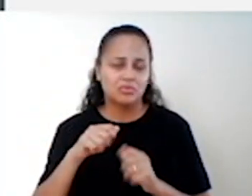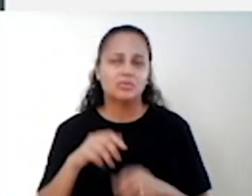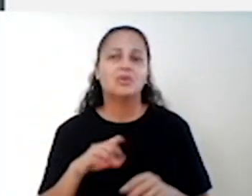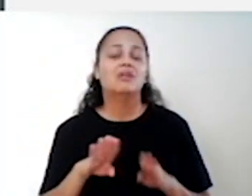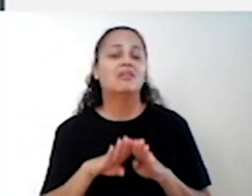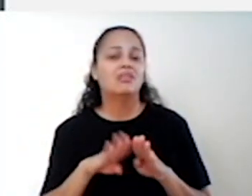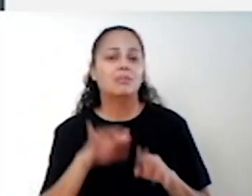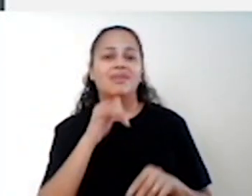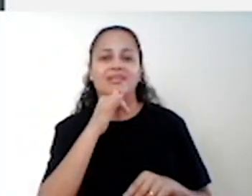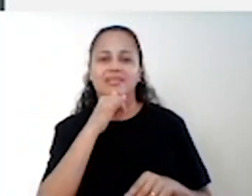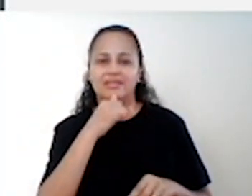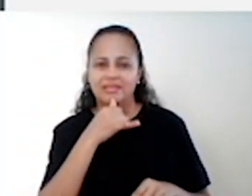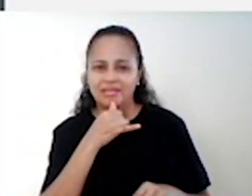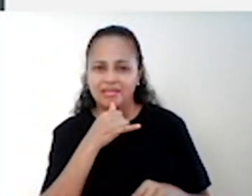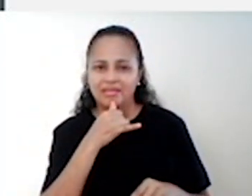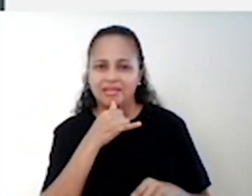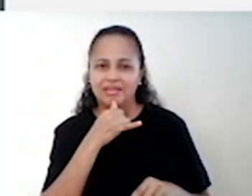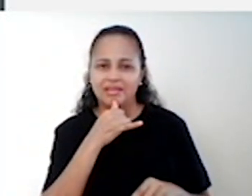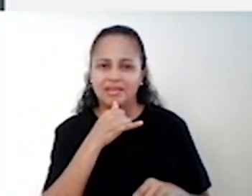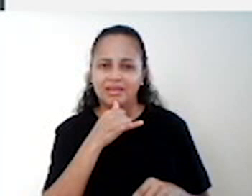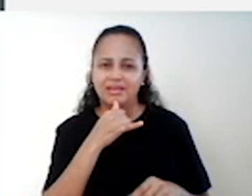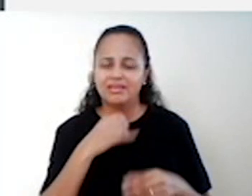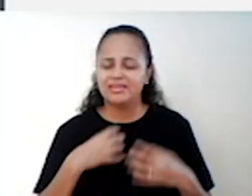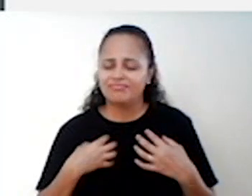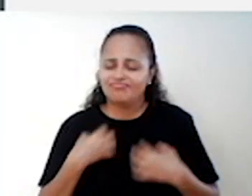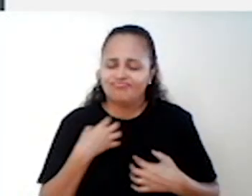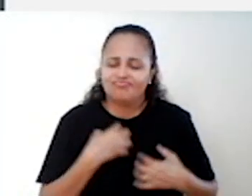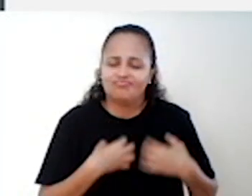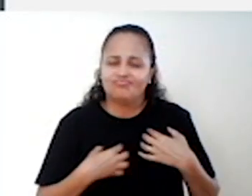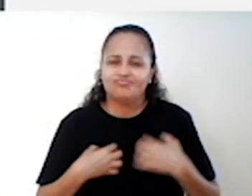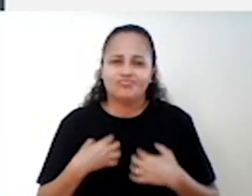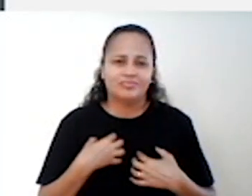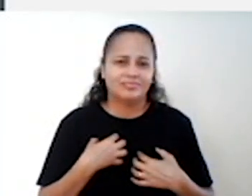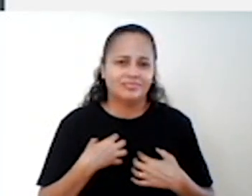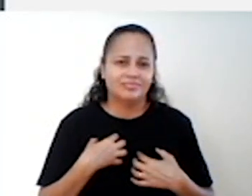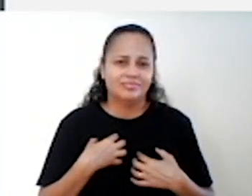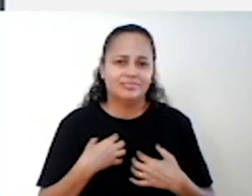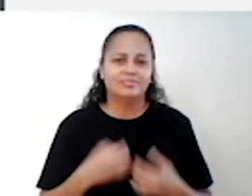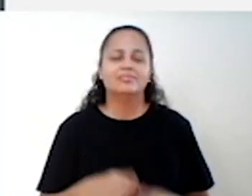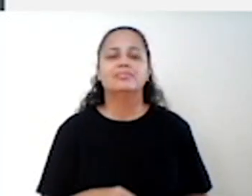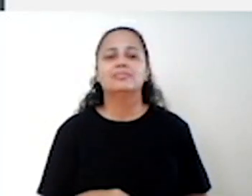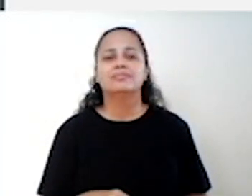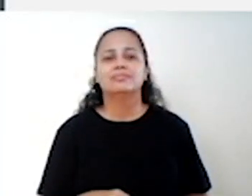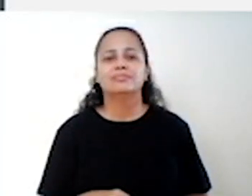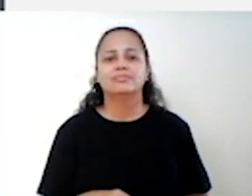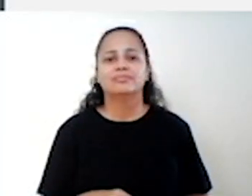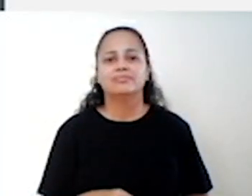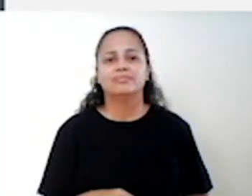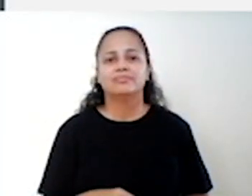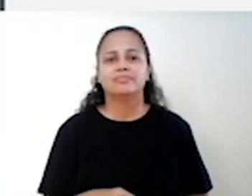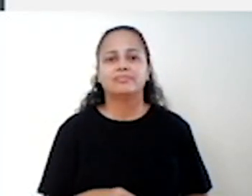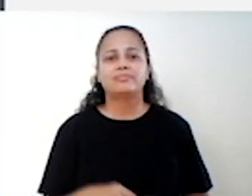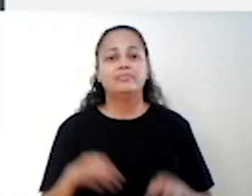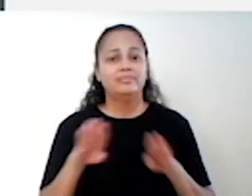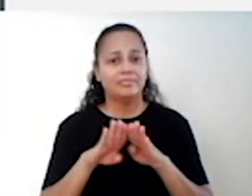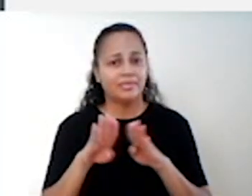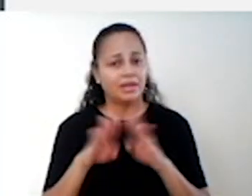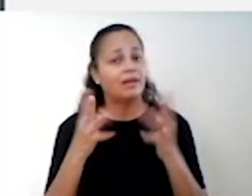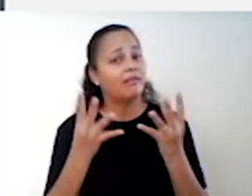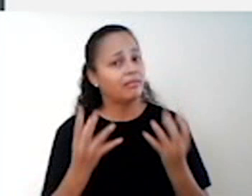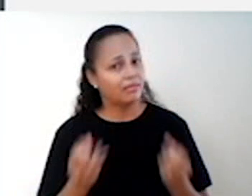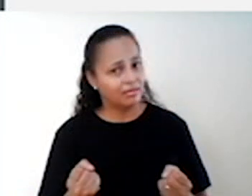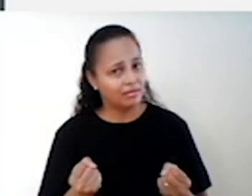tristeza, se fechar em seu mundo, ficar melancólico, sentir-se impotente com a situação, entre outros.